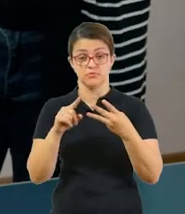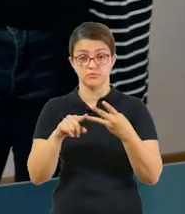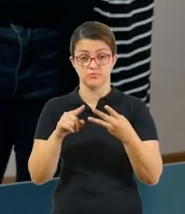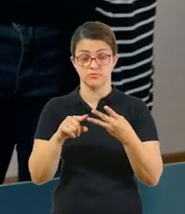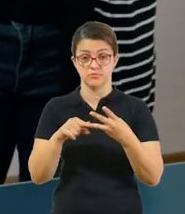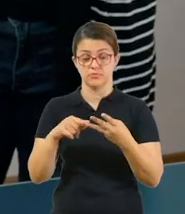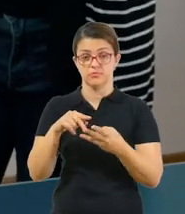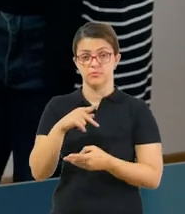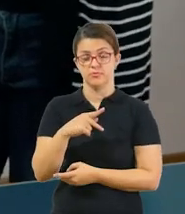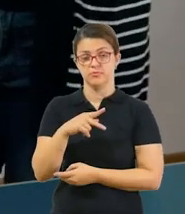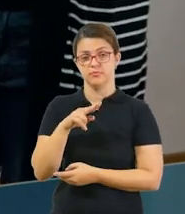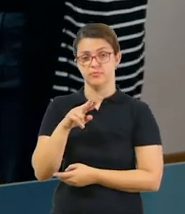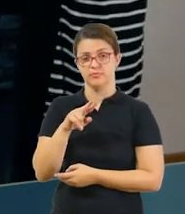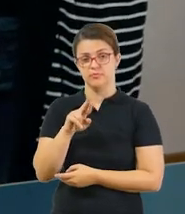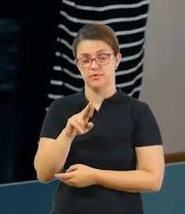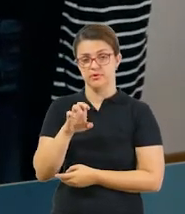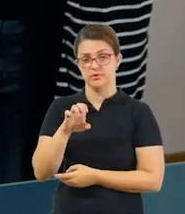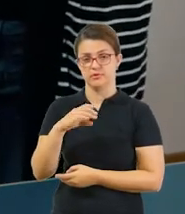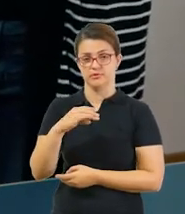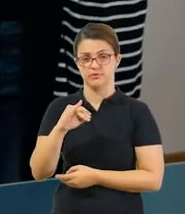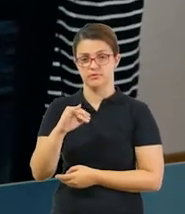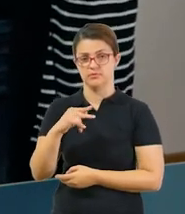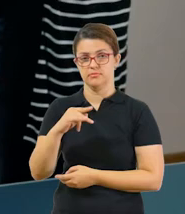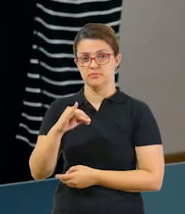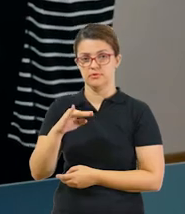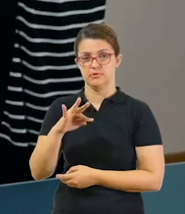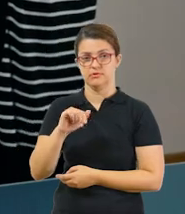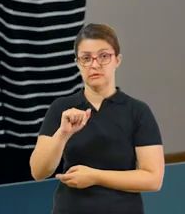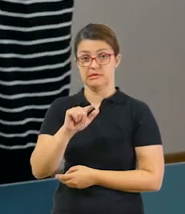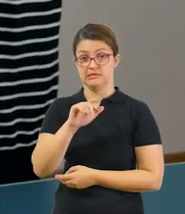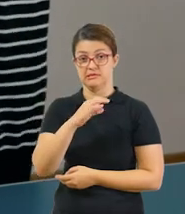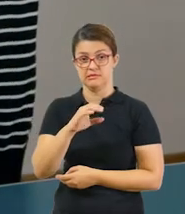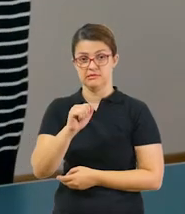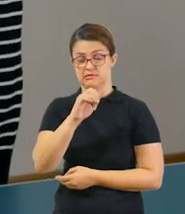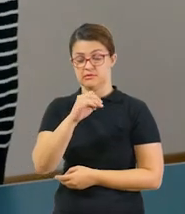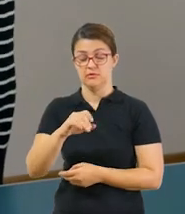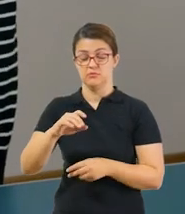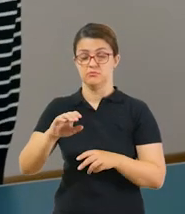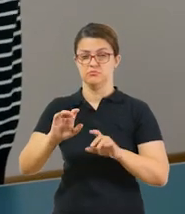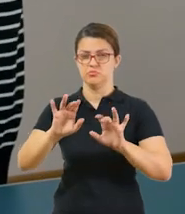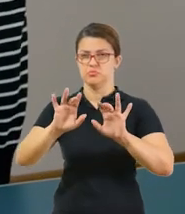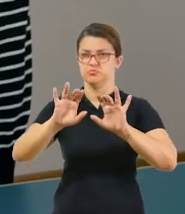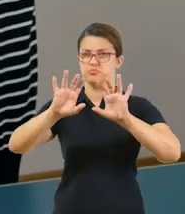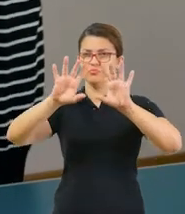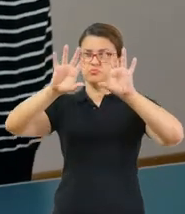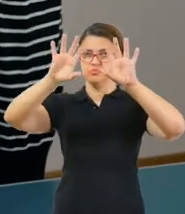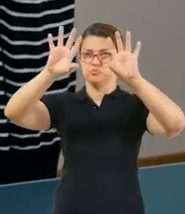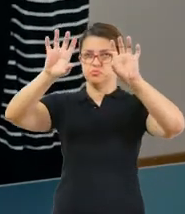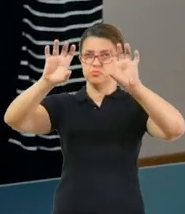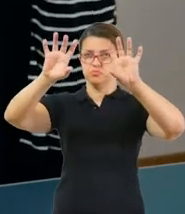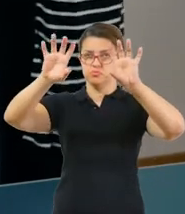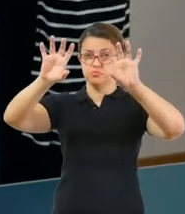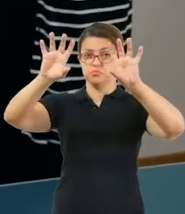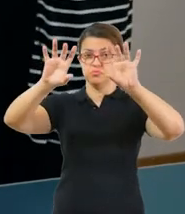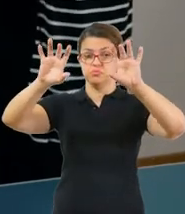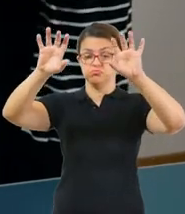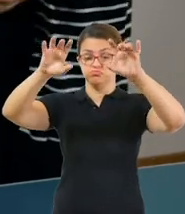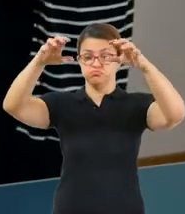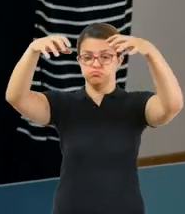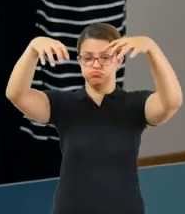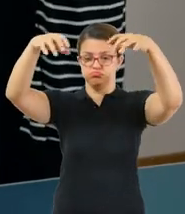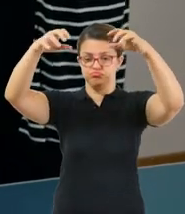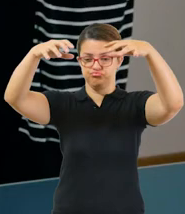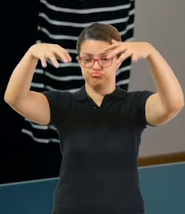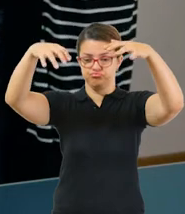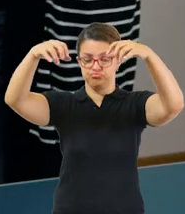E depois nós temos a precipitação, que é quando as nuvens ficam tão pesadas, tão cheias de água, que se dissolvem